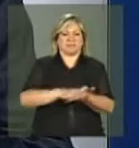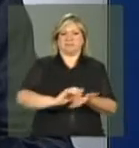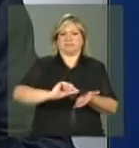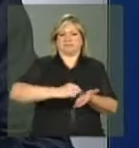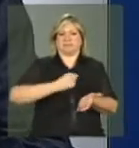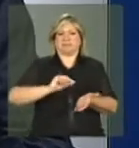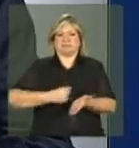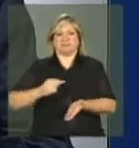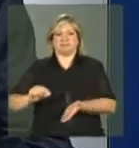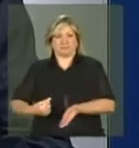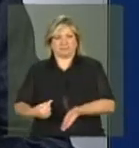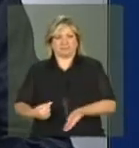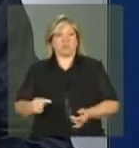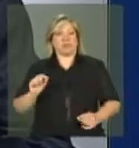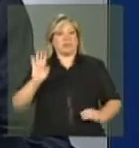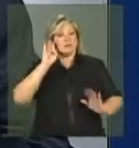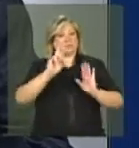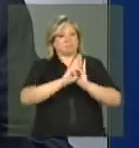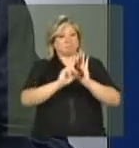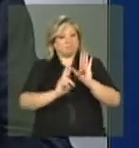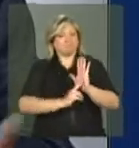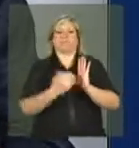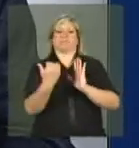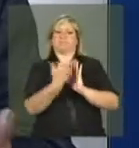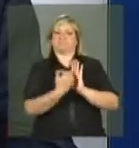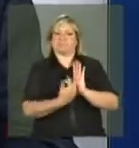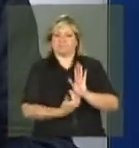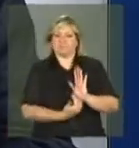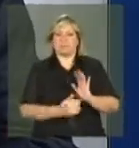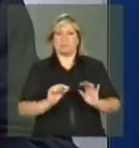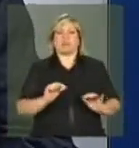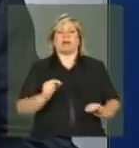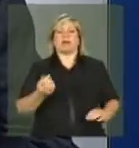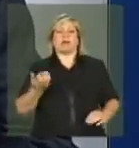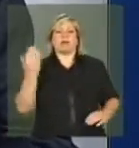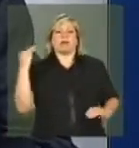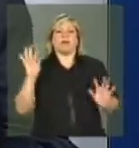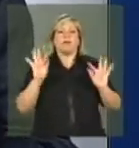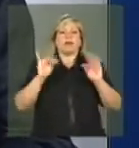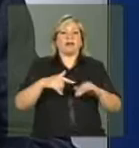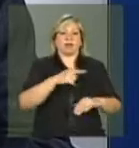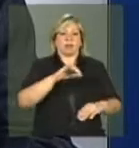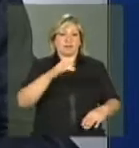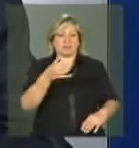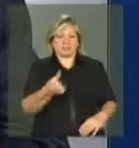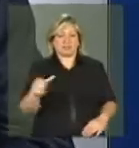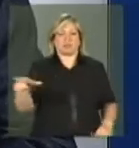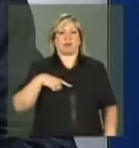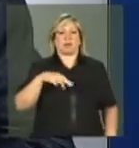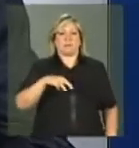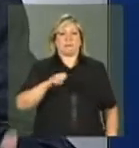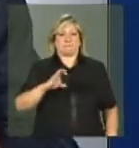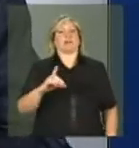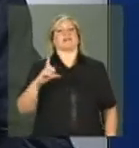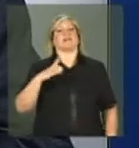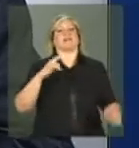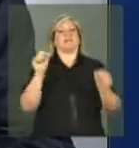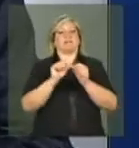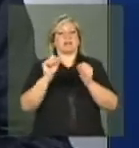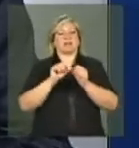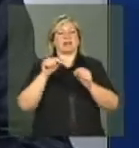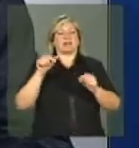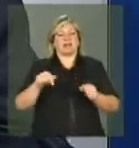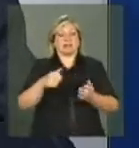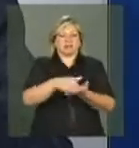informações das condicionalidades. Então, desde o final de 2006, o Ministério da Educação vem fazendo este importante trabalho de registro das